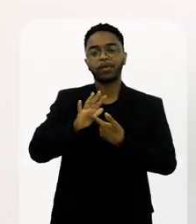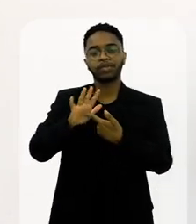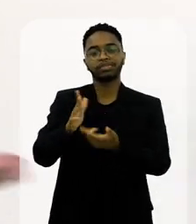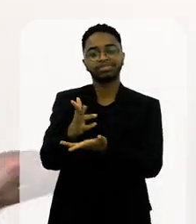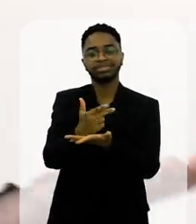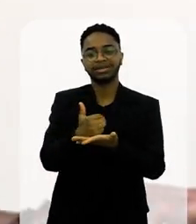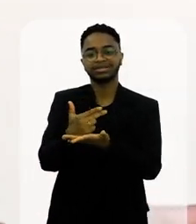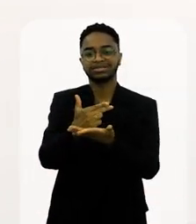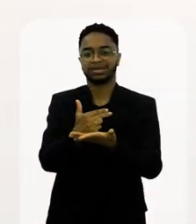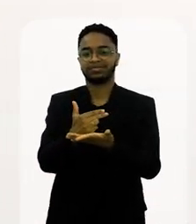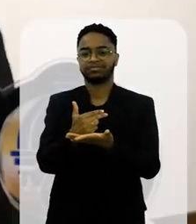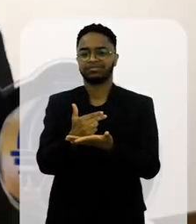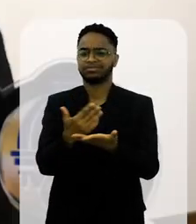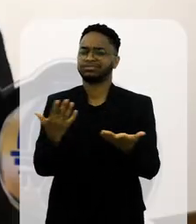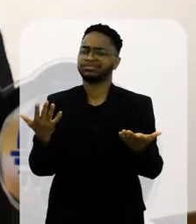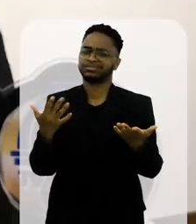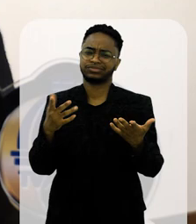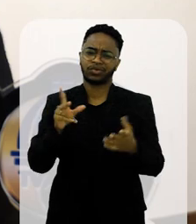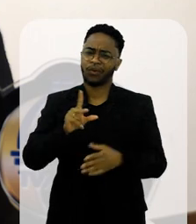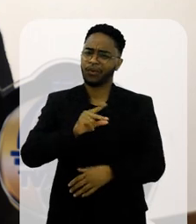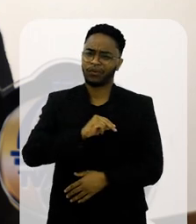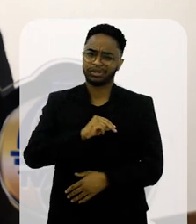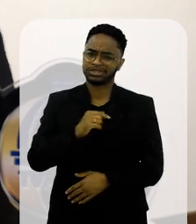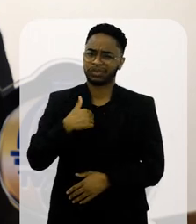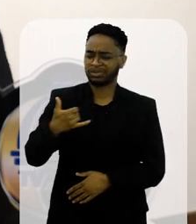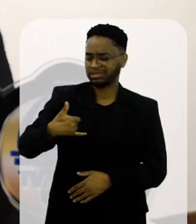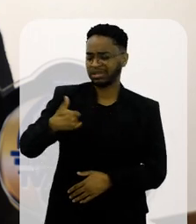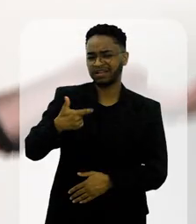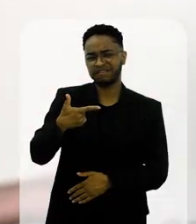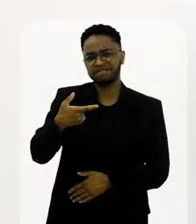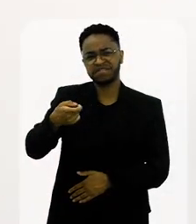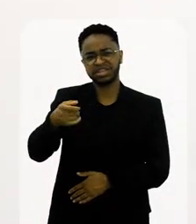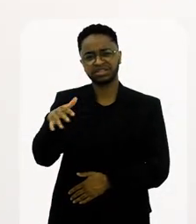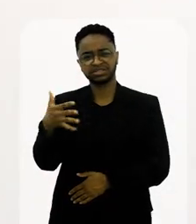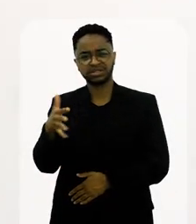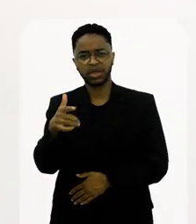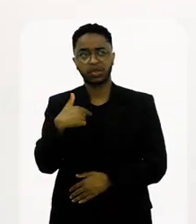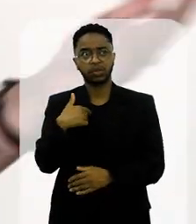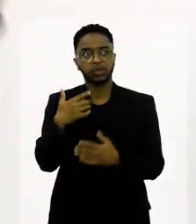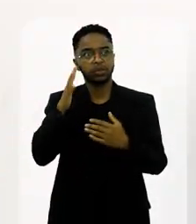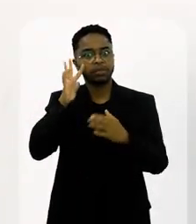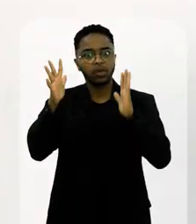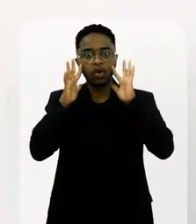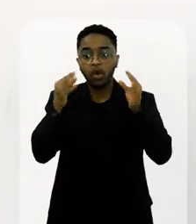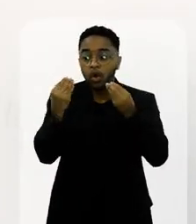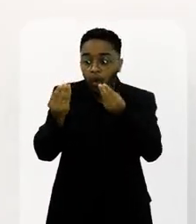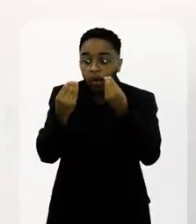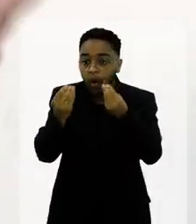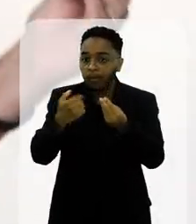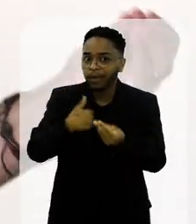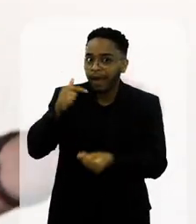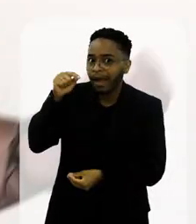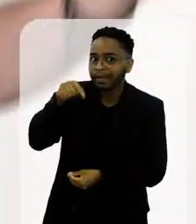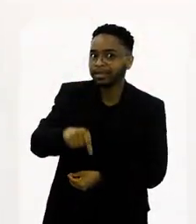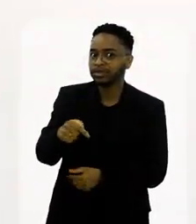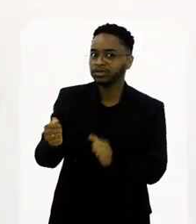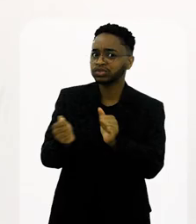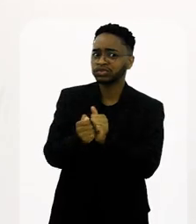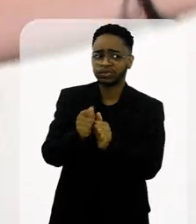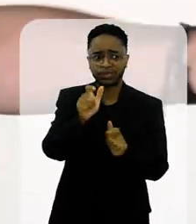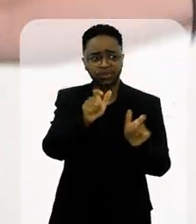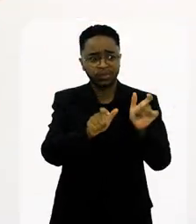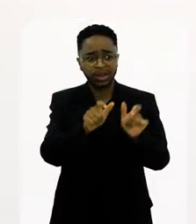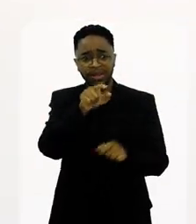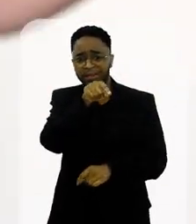os desenhos para a Bibi. Cara, eu, com 20 e pouquinhos anos de idade, eu falei, o eu estou fazendo aqui no meio